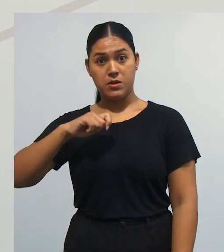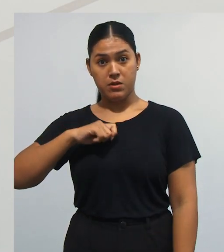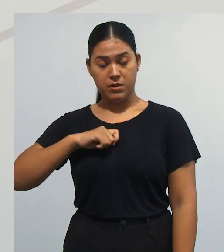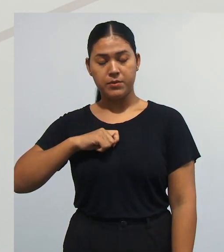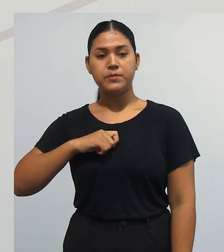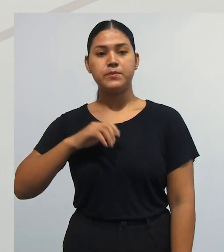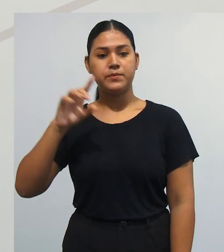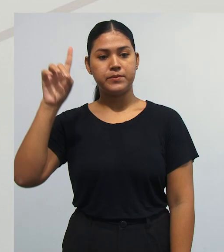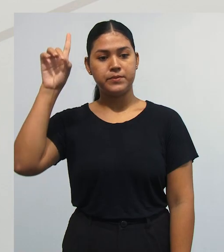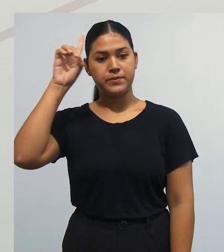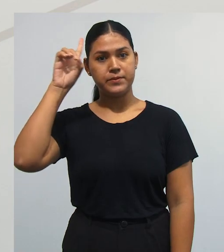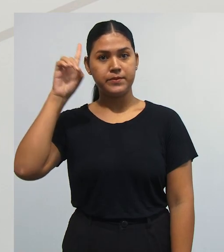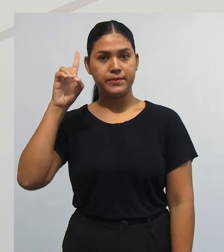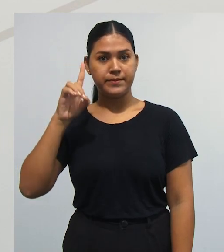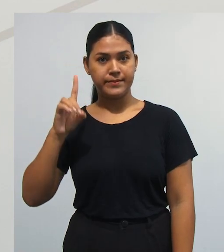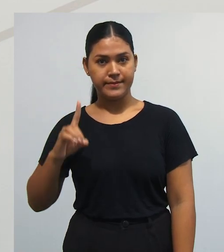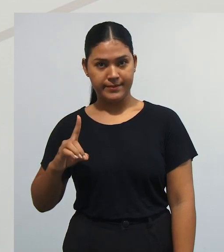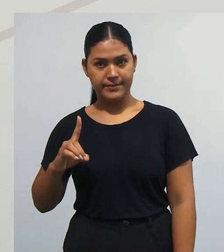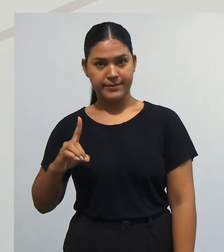na comunidade surda é esse aqui.